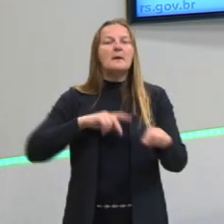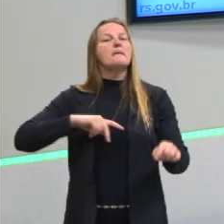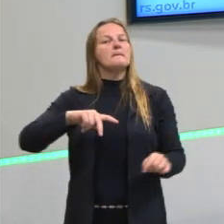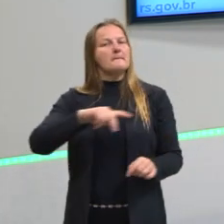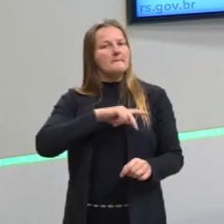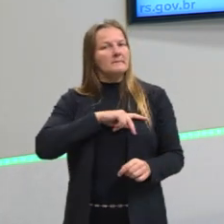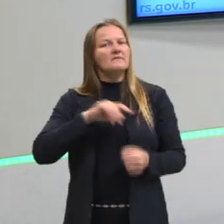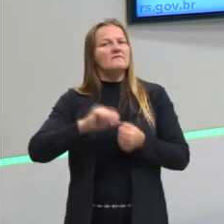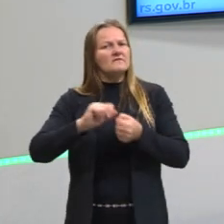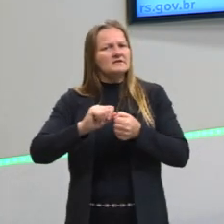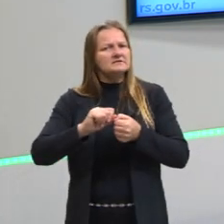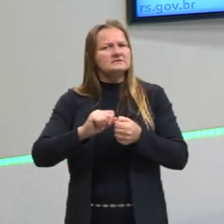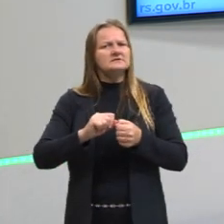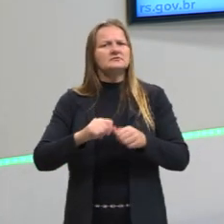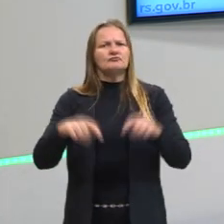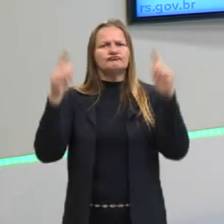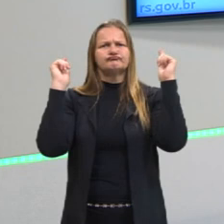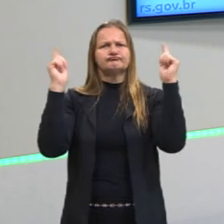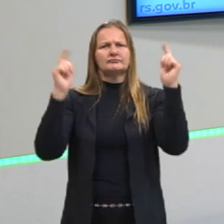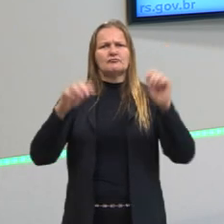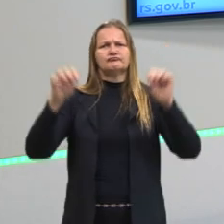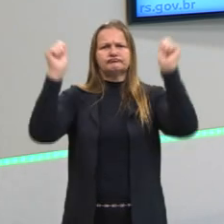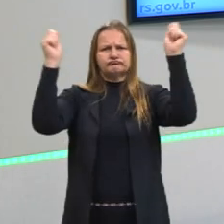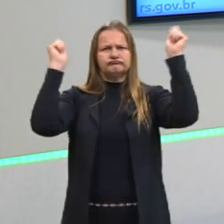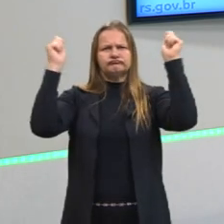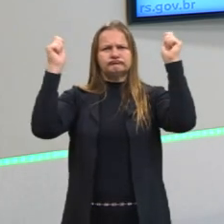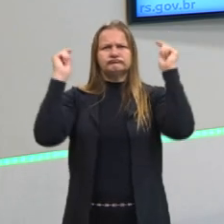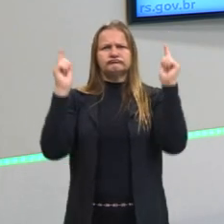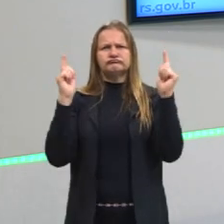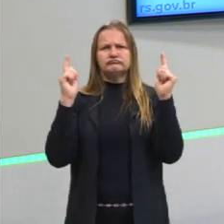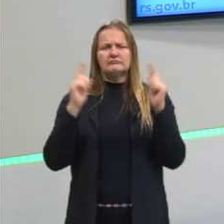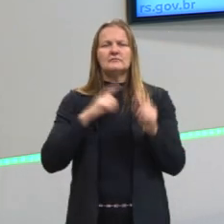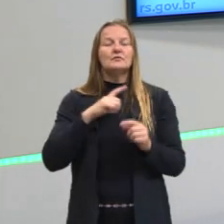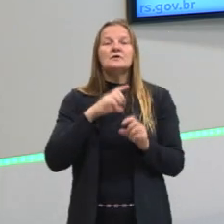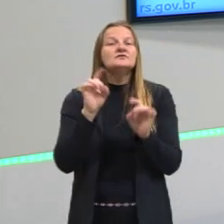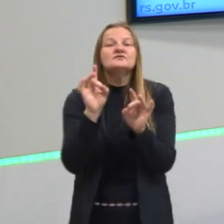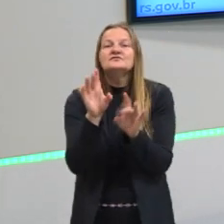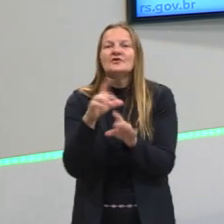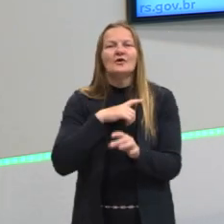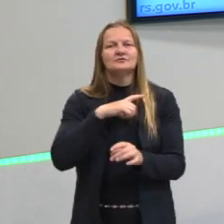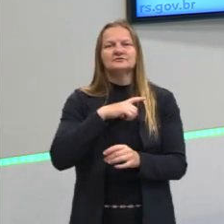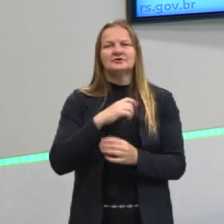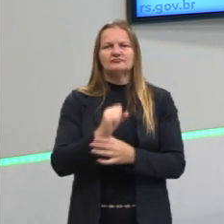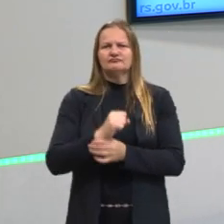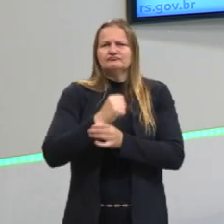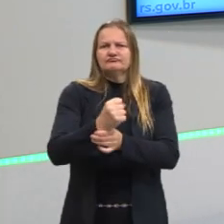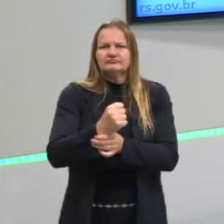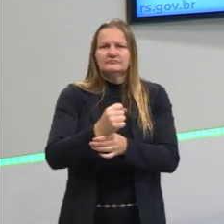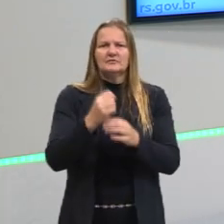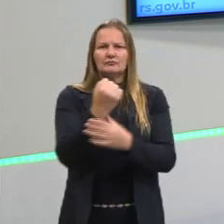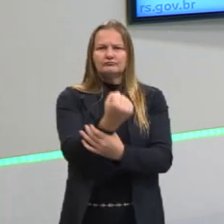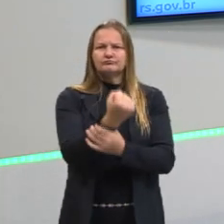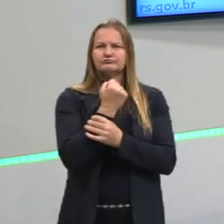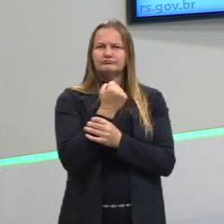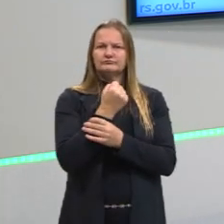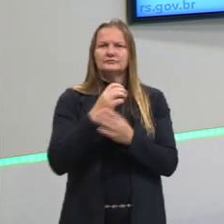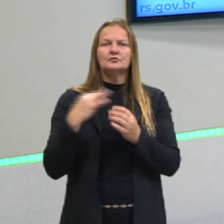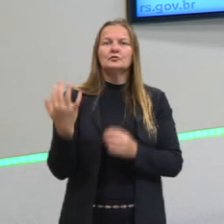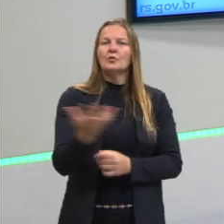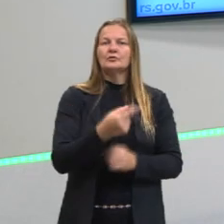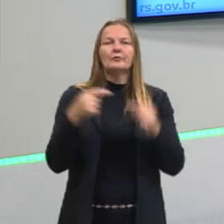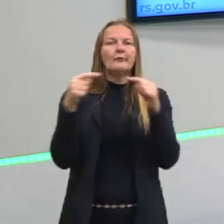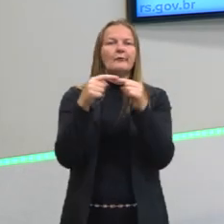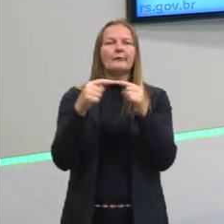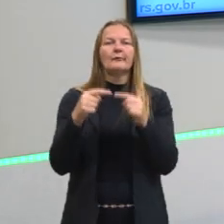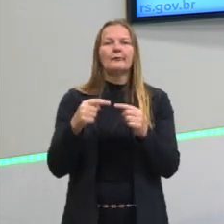fazia suas rebeliões, fazia seus protestos, não é só porque tinha essa defesa do poder absoluto que todo mundo